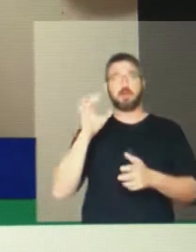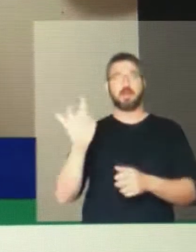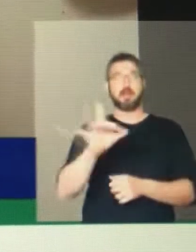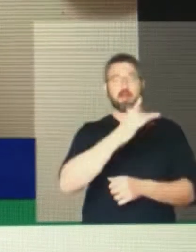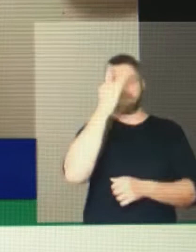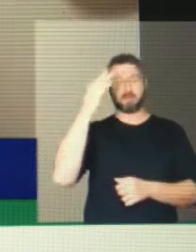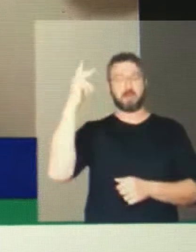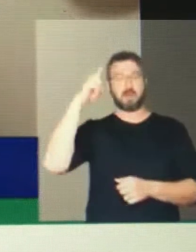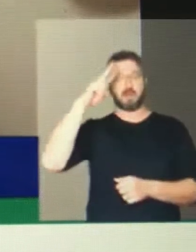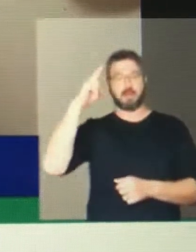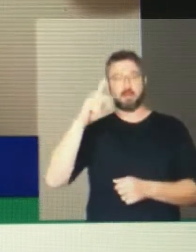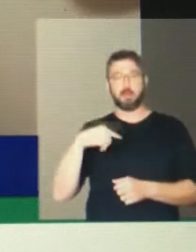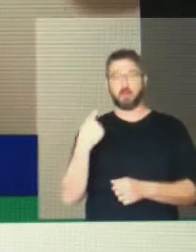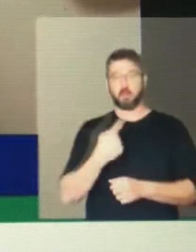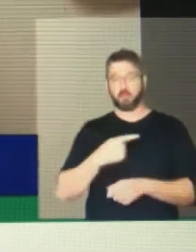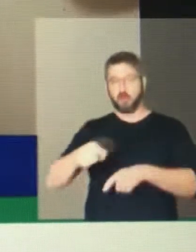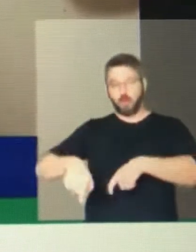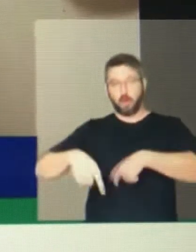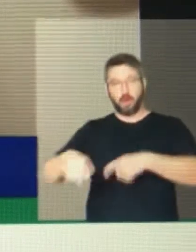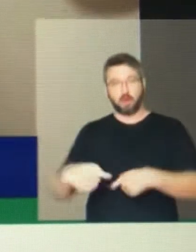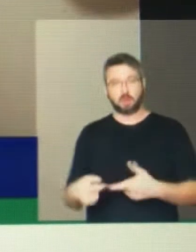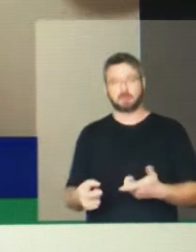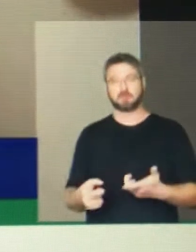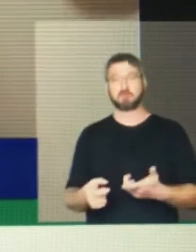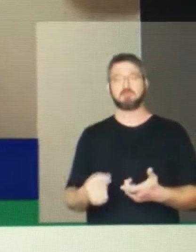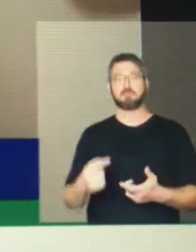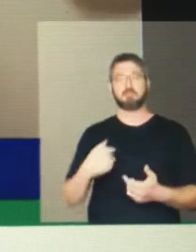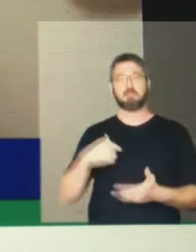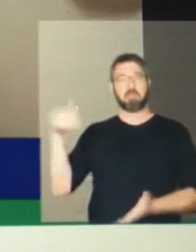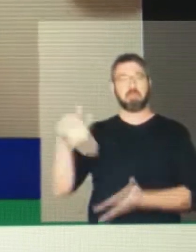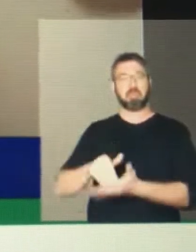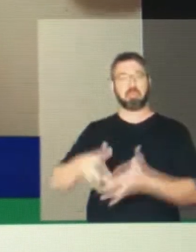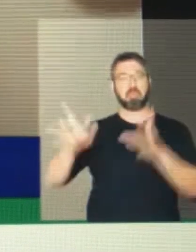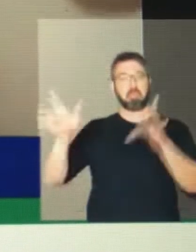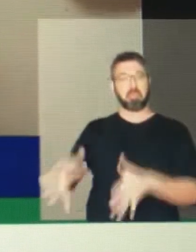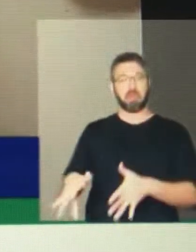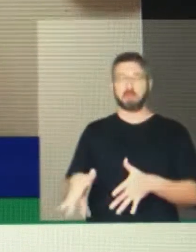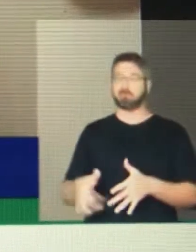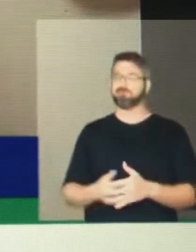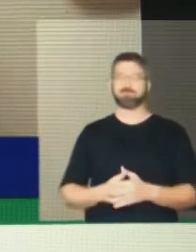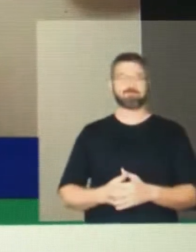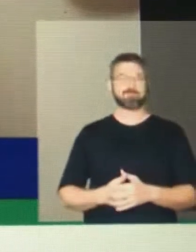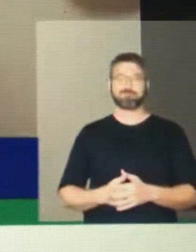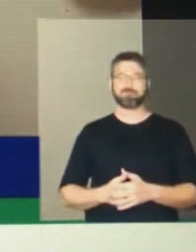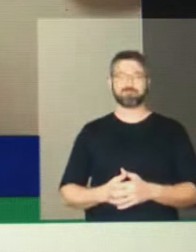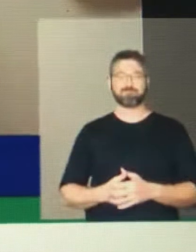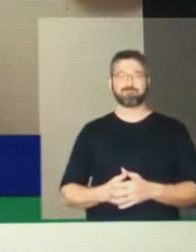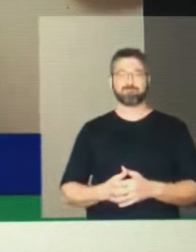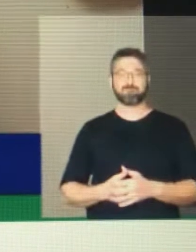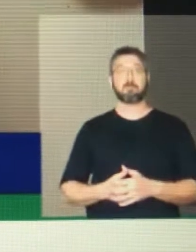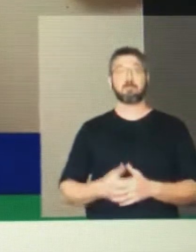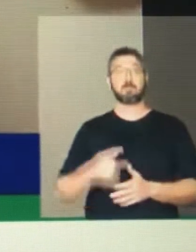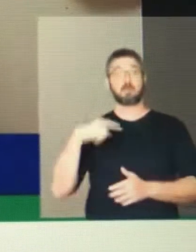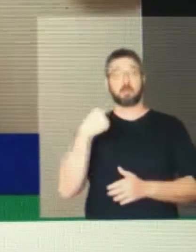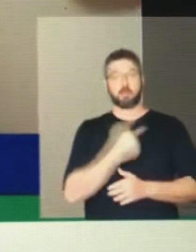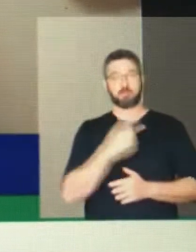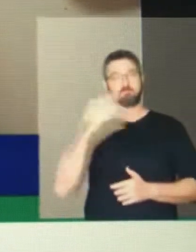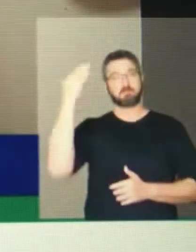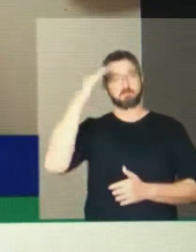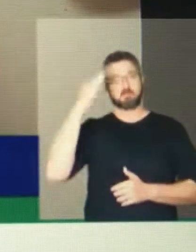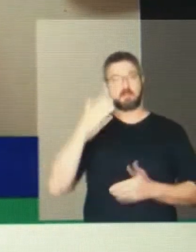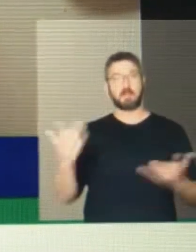públicas. Em tempos de intenso e necessário debate sobre o racismo, quero lembrar o pensamento de Mandela. Ele